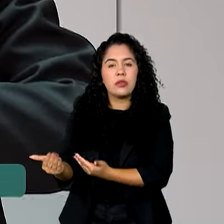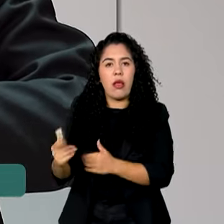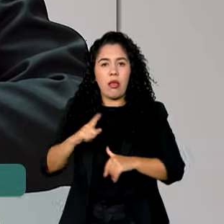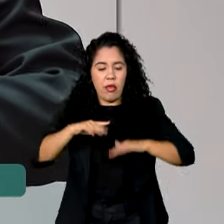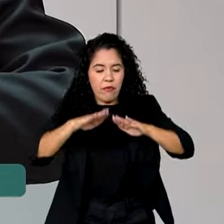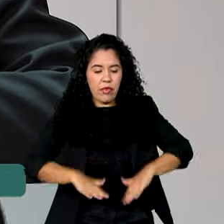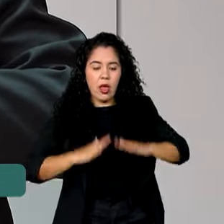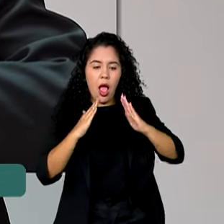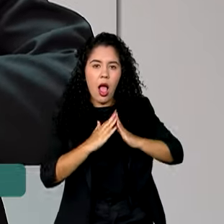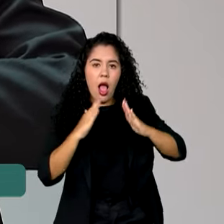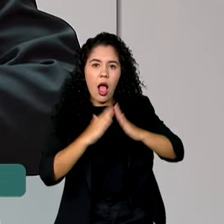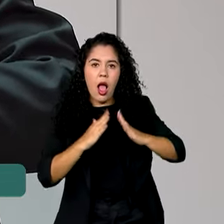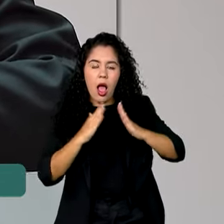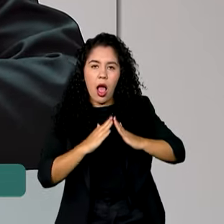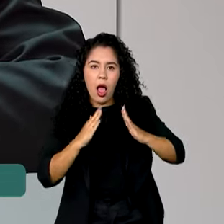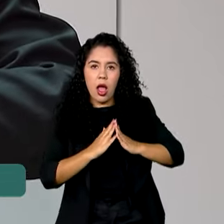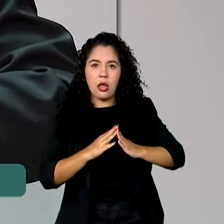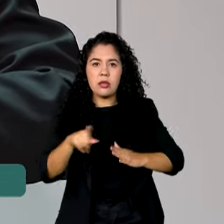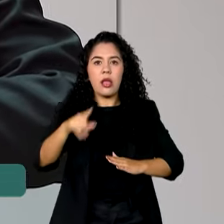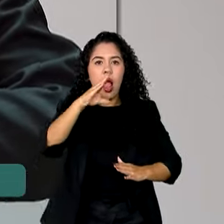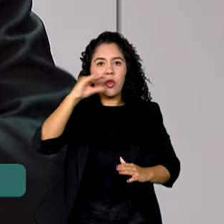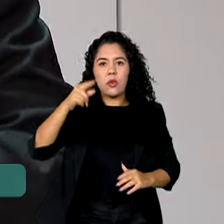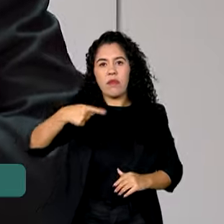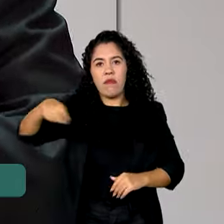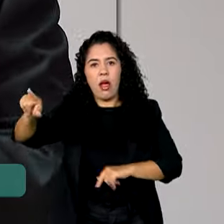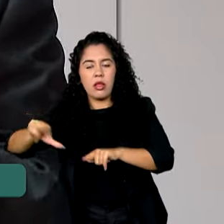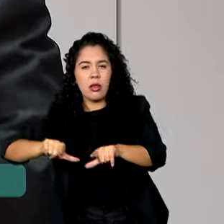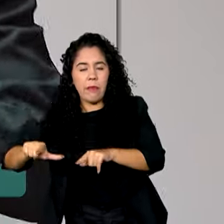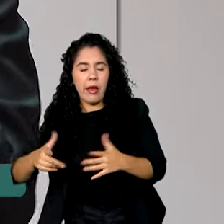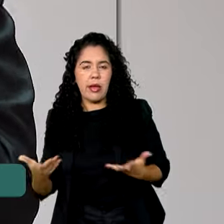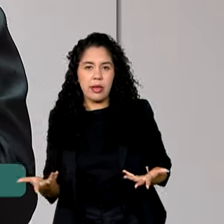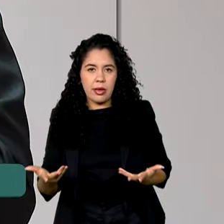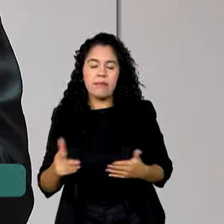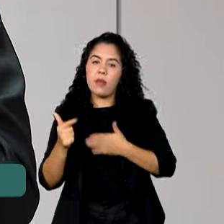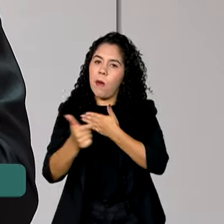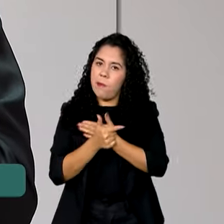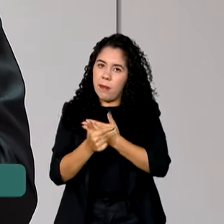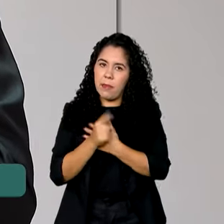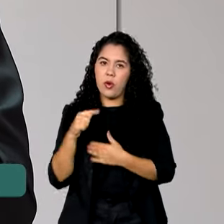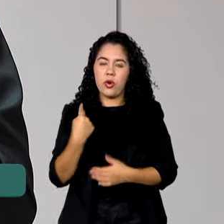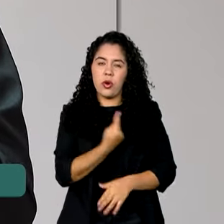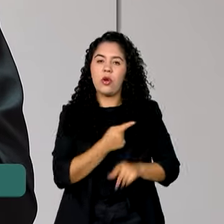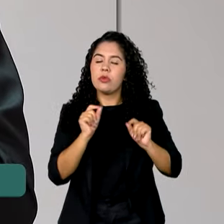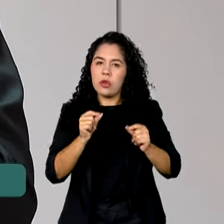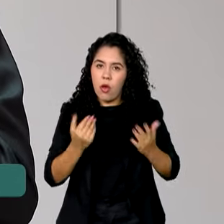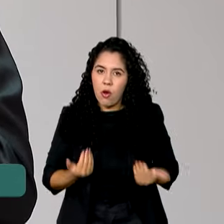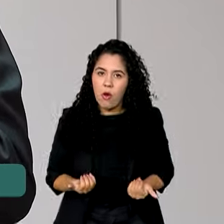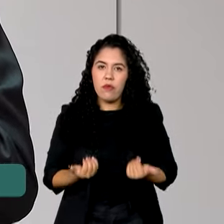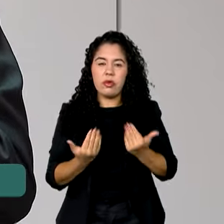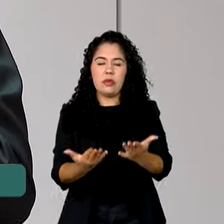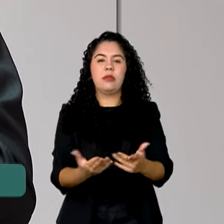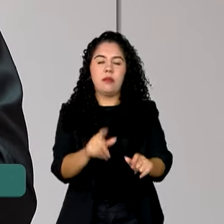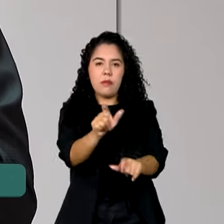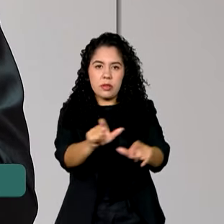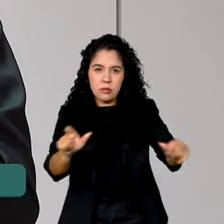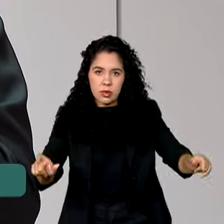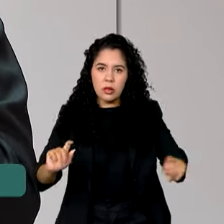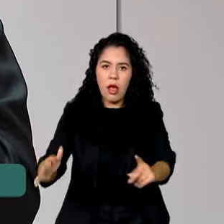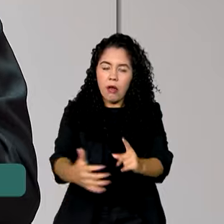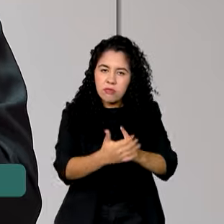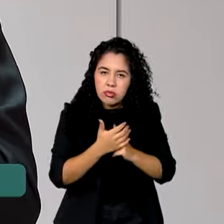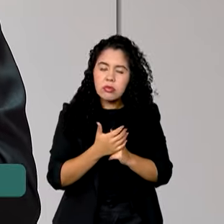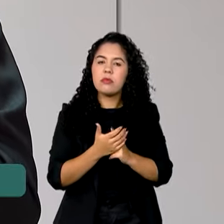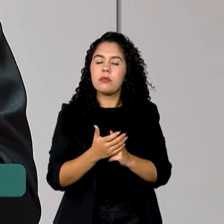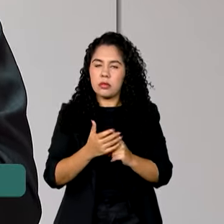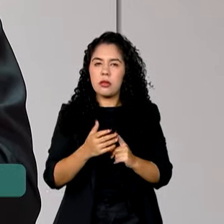casa para deixar um adulto ir trabalhar. Então a nossa tarefa é uma tarefa de trazer essas pessoas, que elas fiquem com a gente,